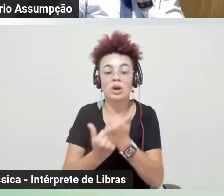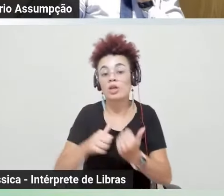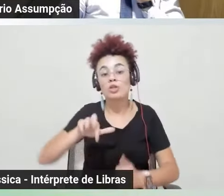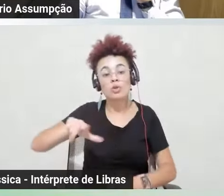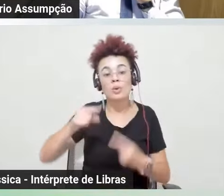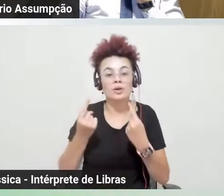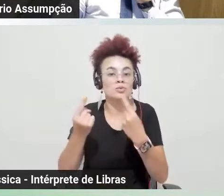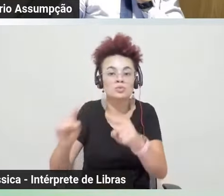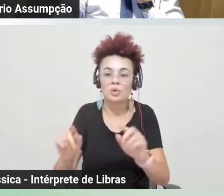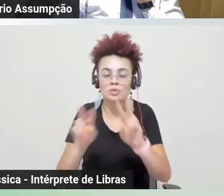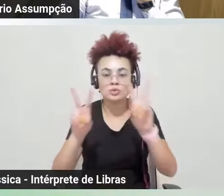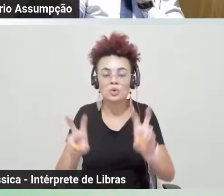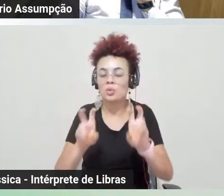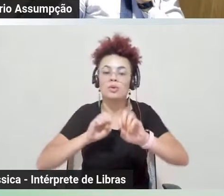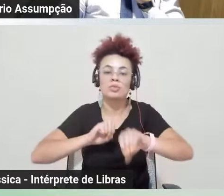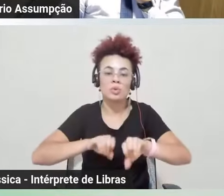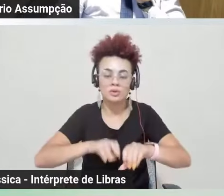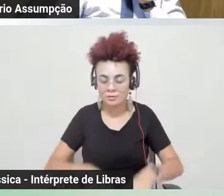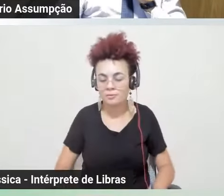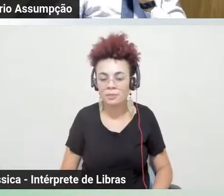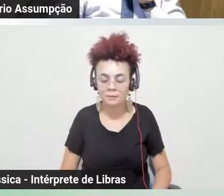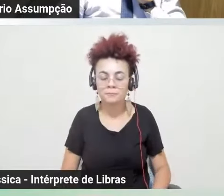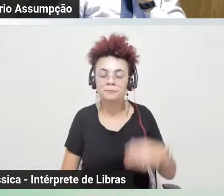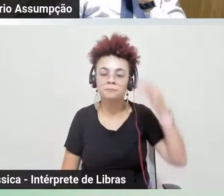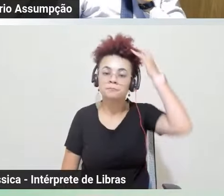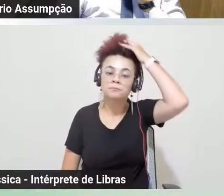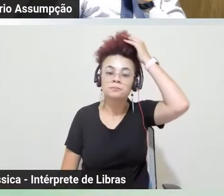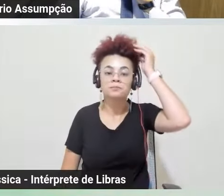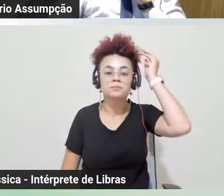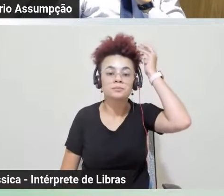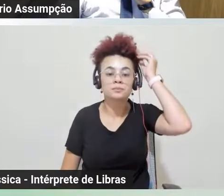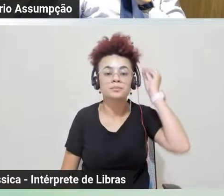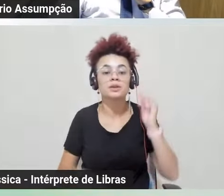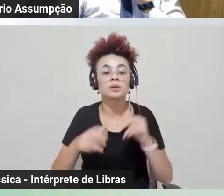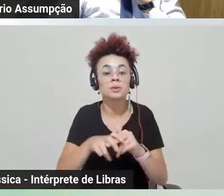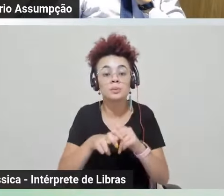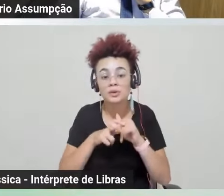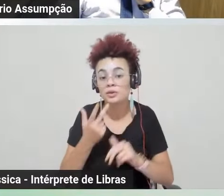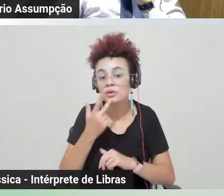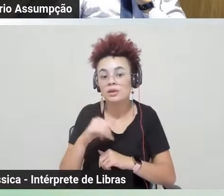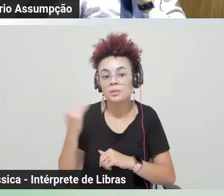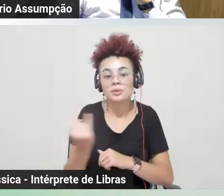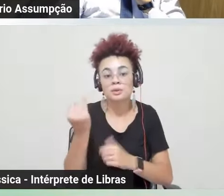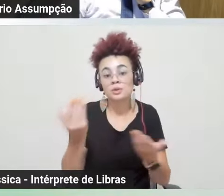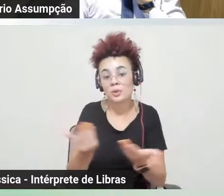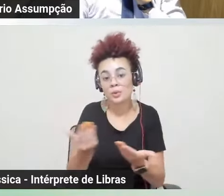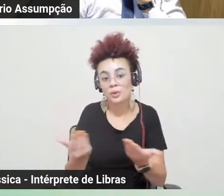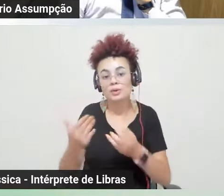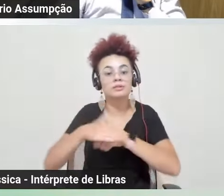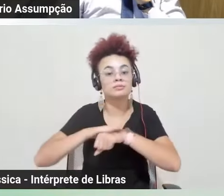essa educação não violenta. Então eu considero de extrema importância essa nossa conversa, essa nossa